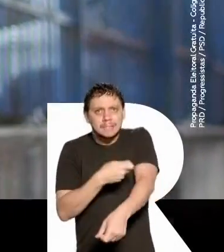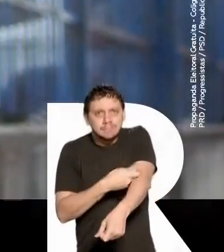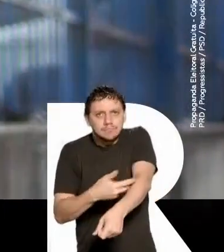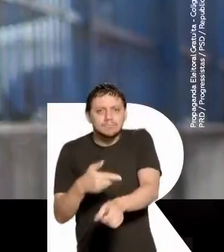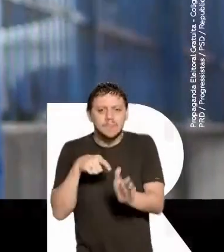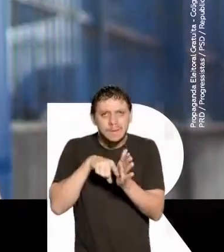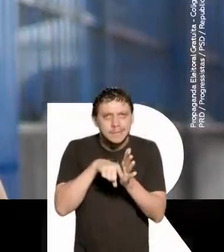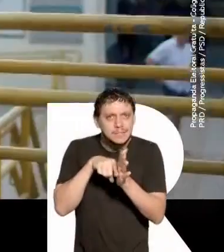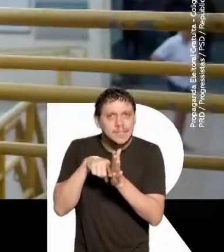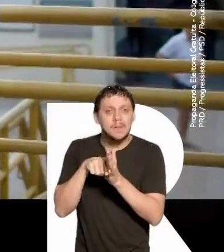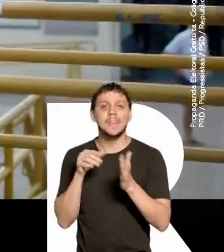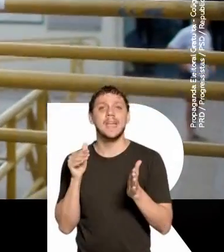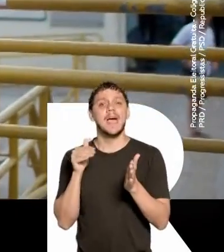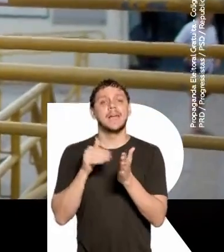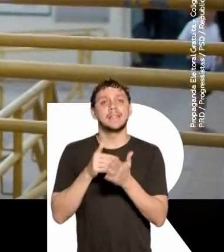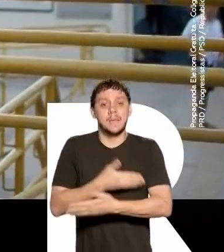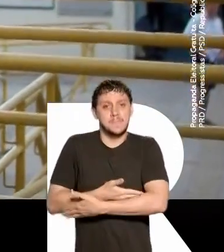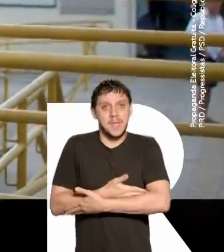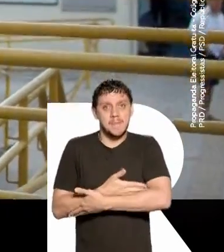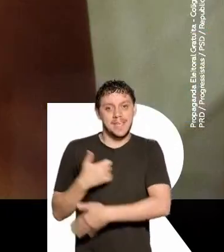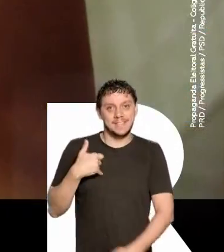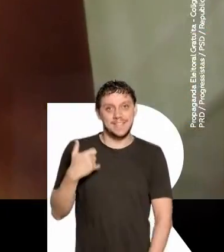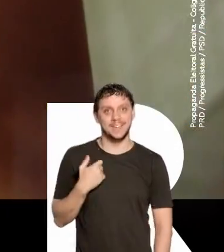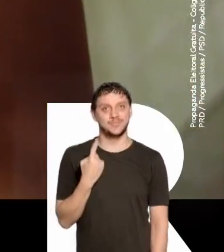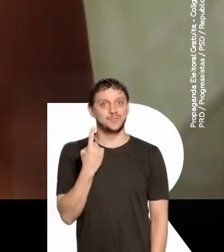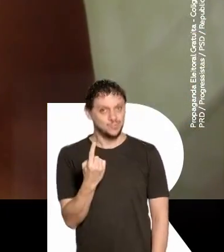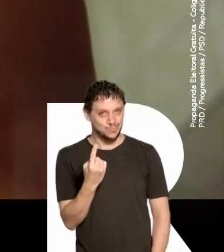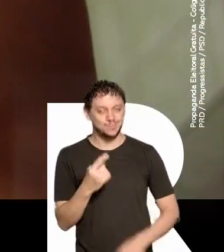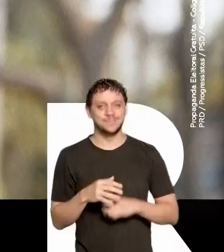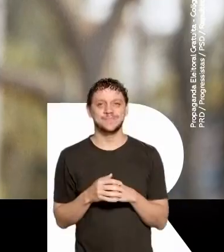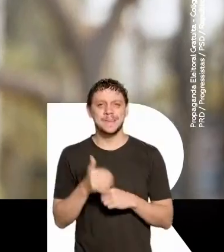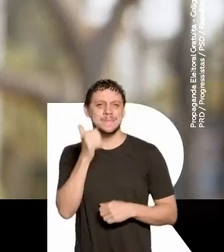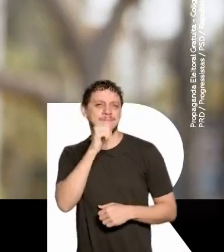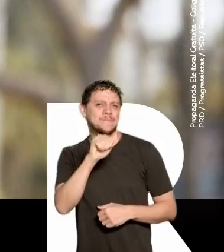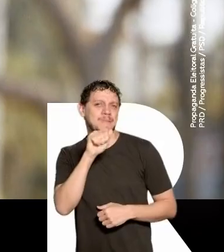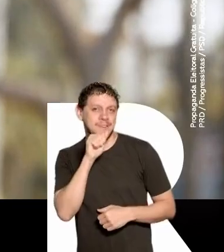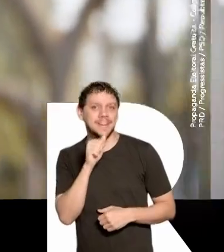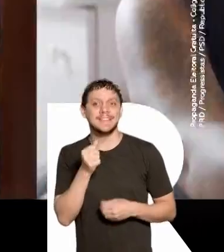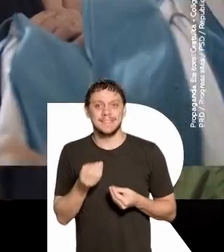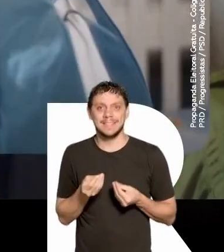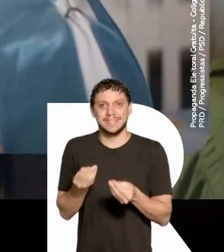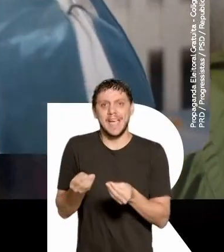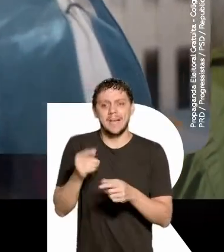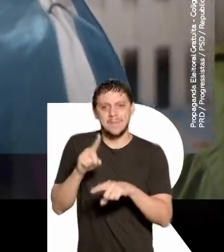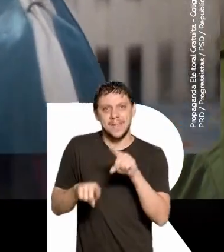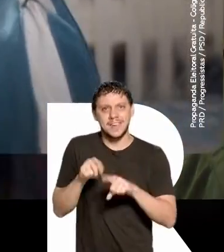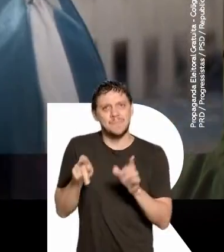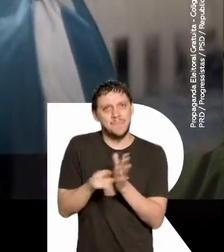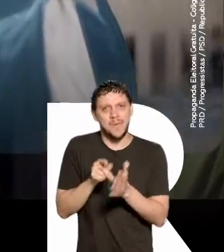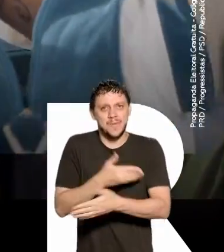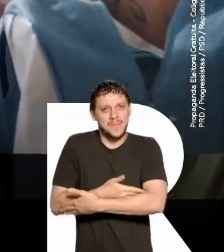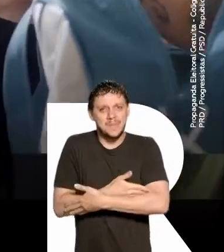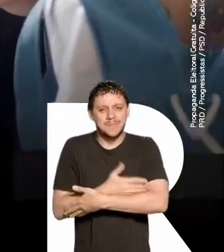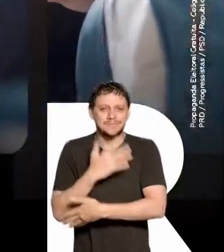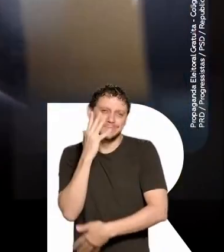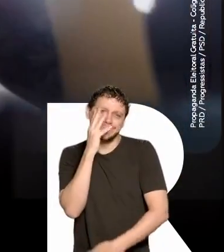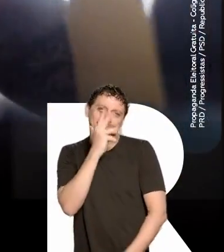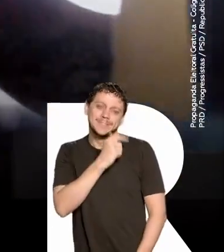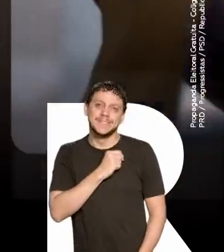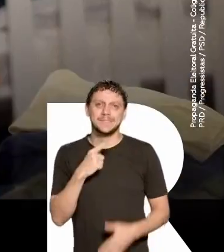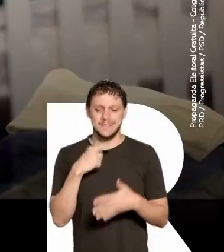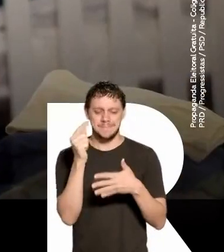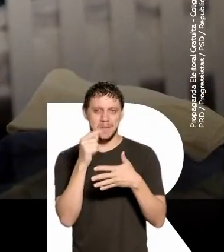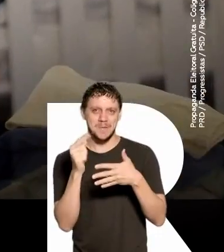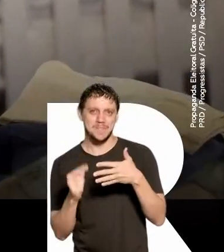mamães irem fazer os seus exames até um ano de idade do seu filhinho. As mamães recebem um enxoval muito